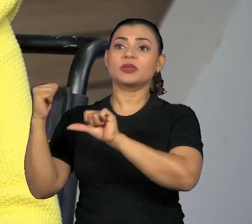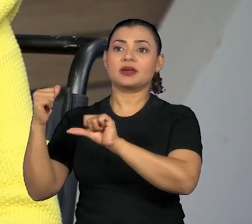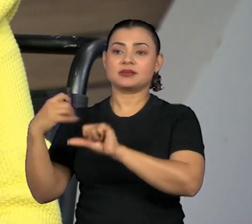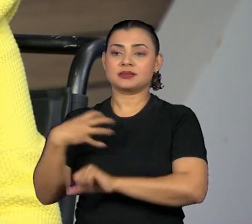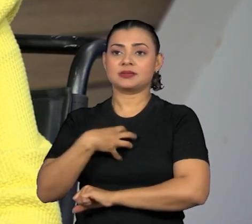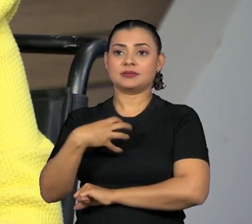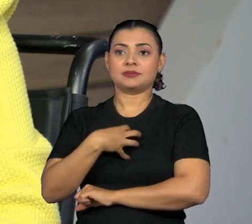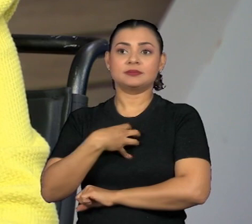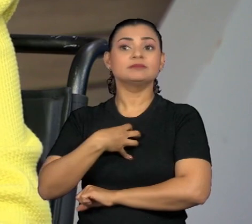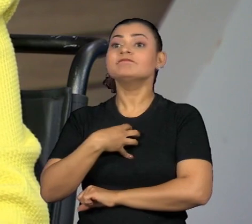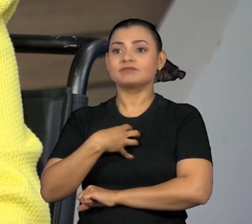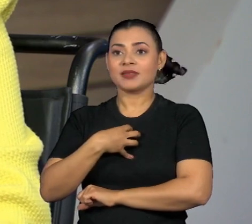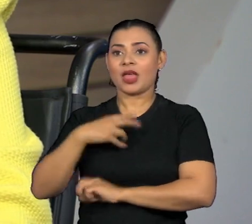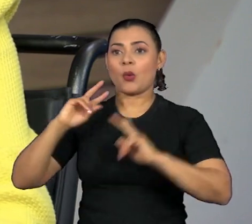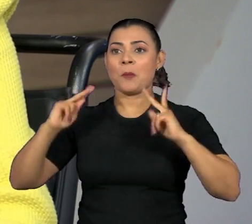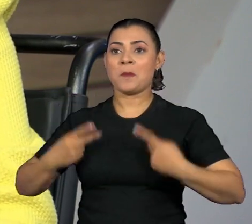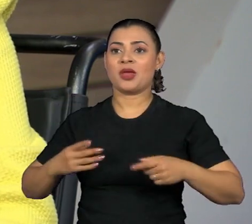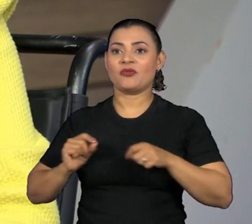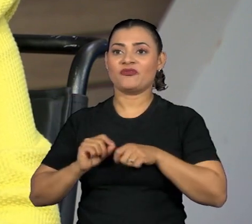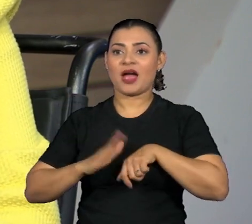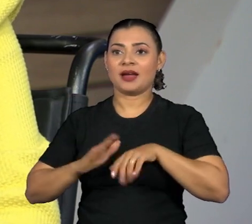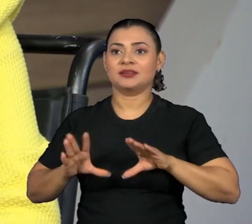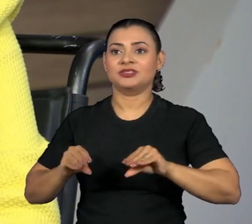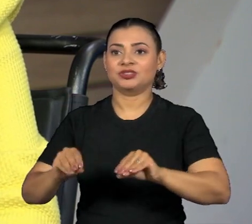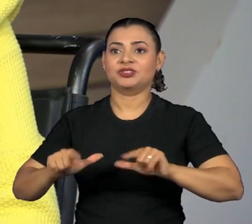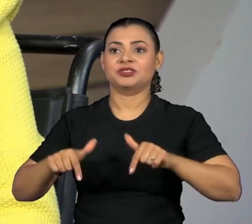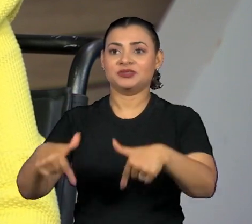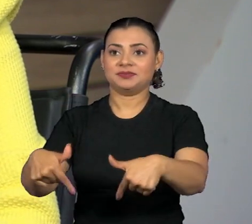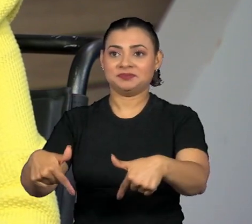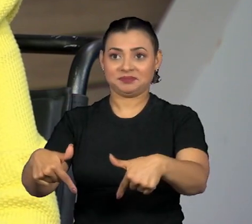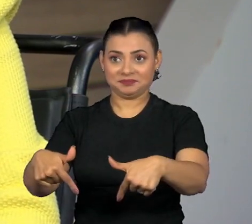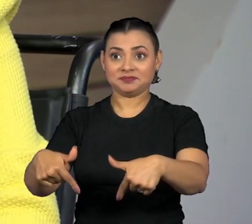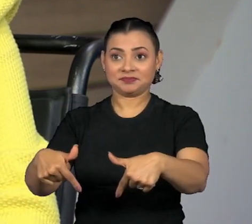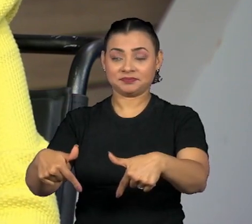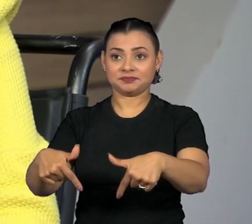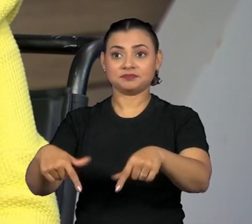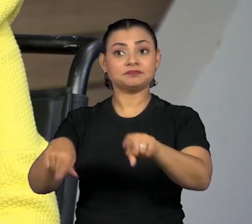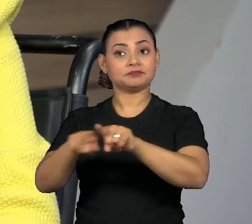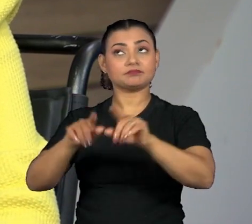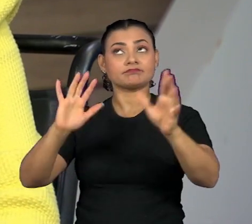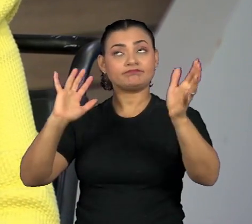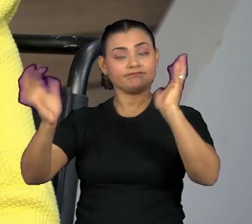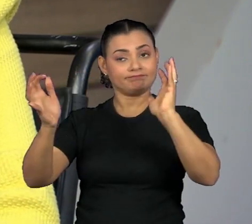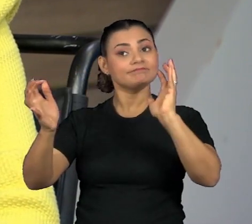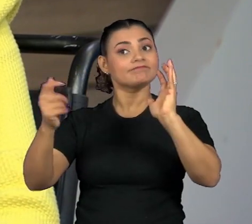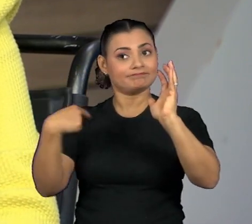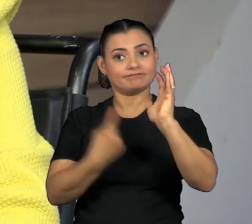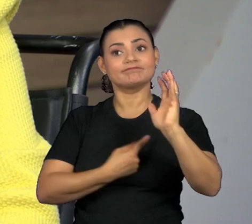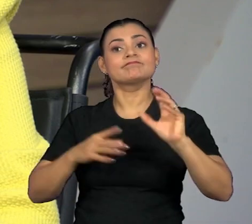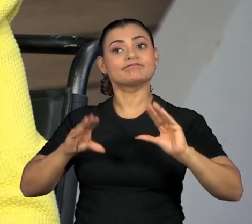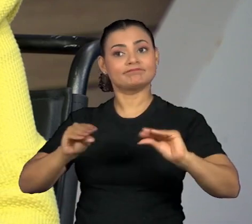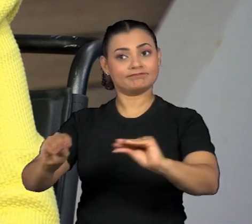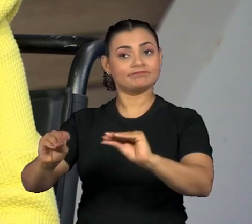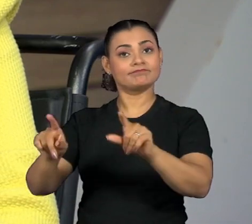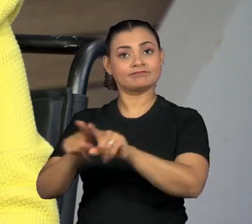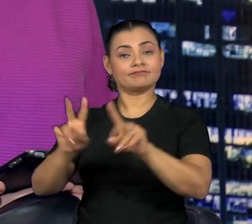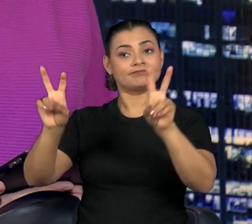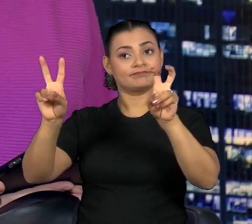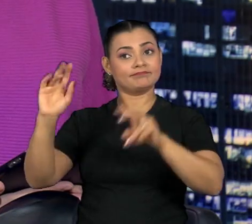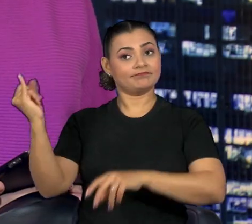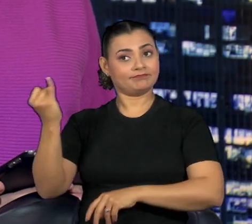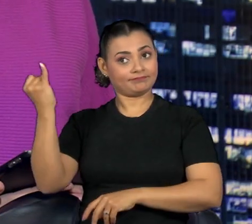feitas por nós, pela humanidade, incluindo aí as mudanças climáticas, super importantes.